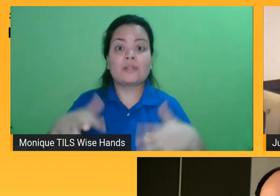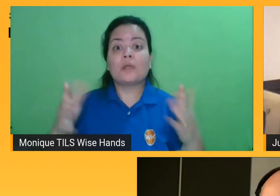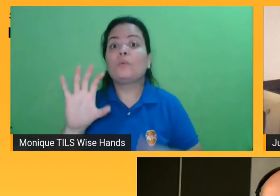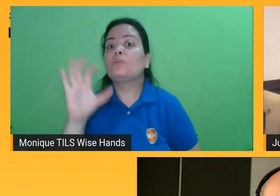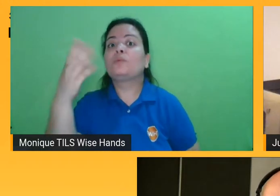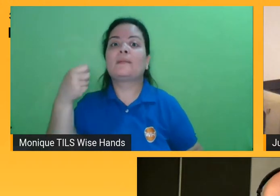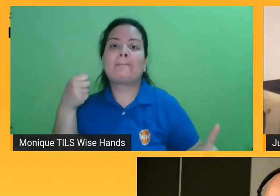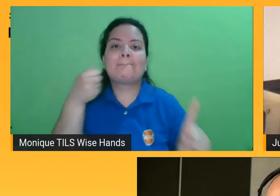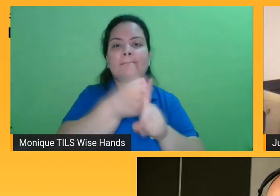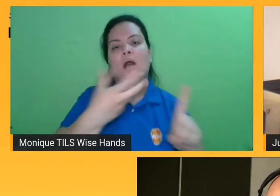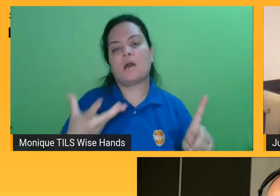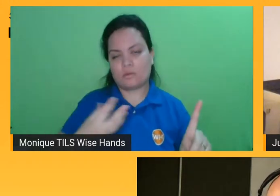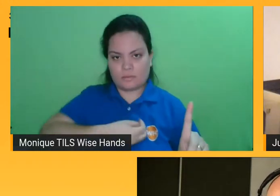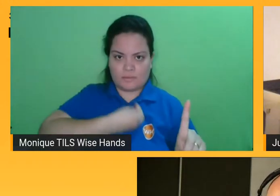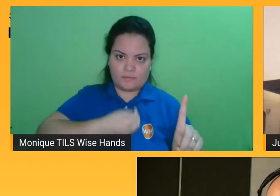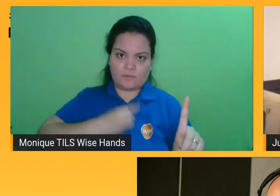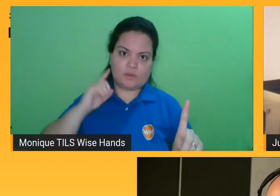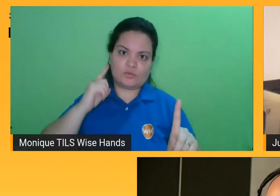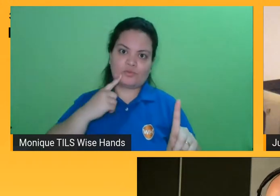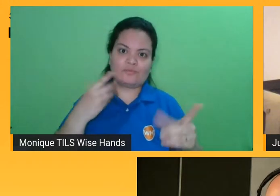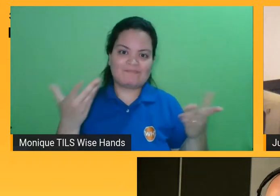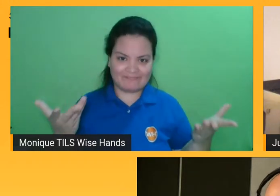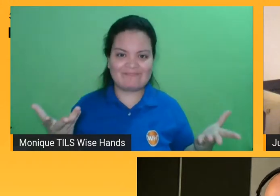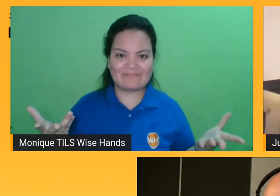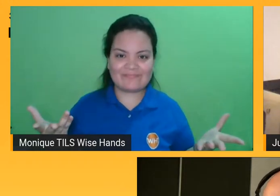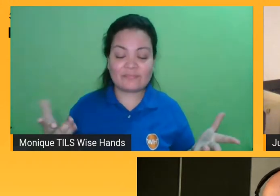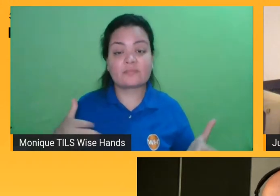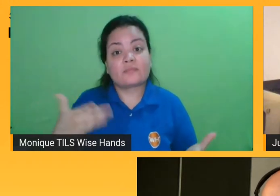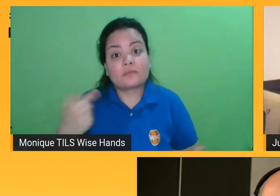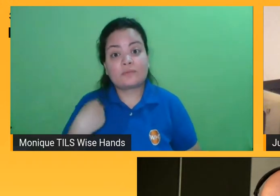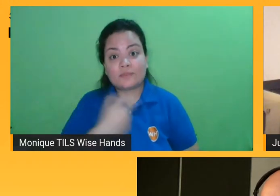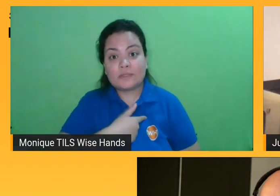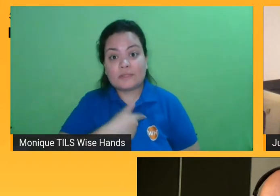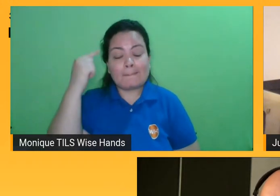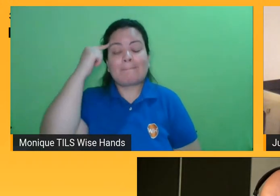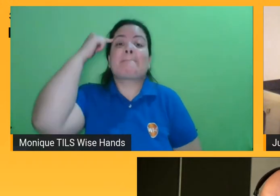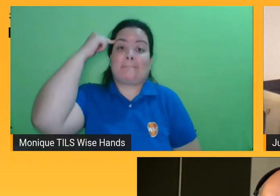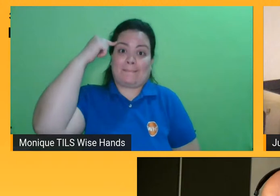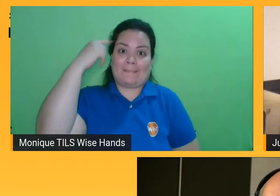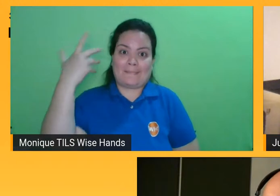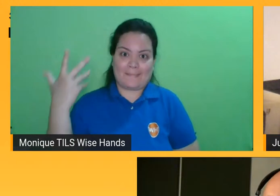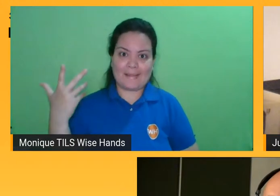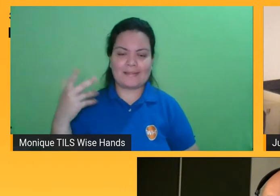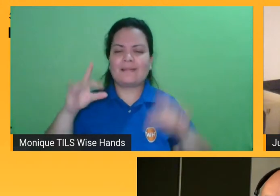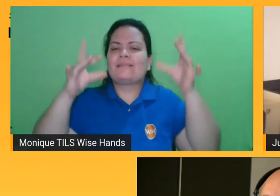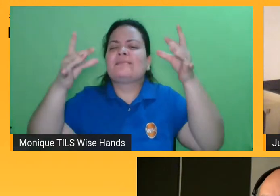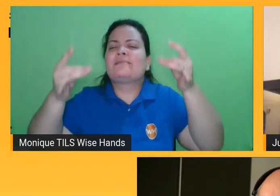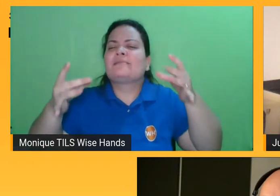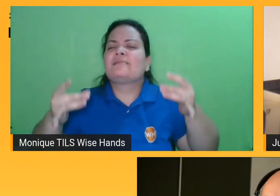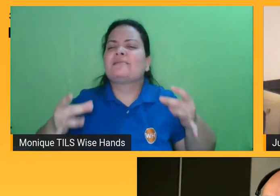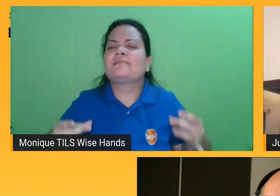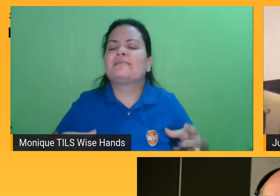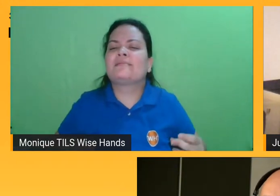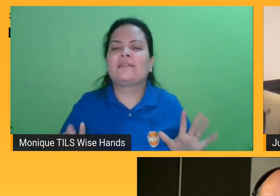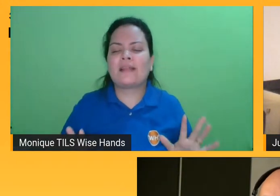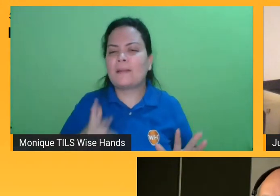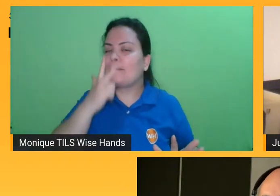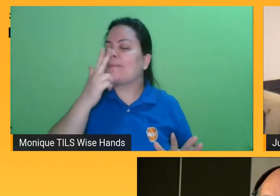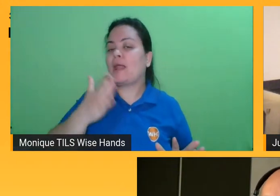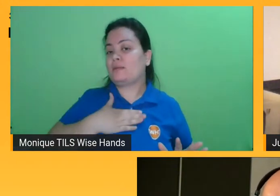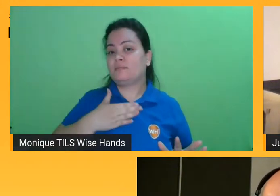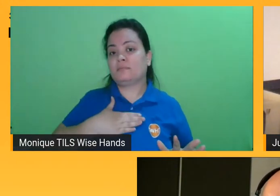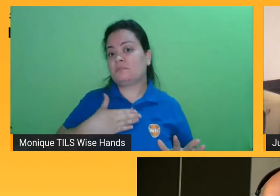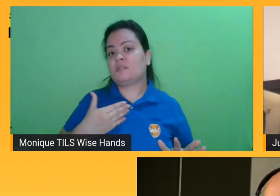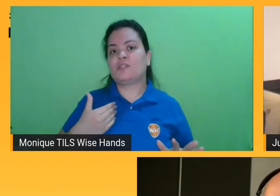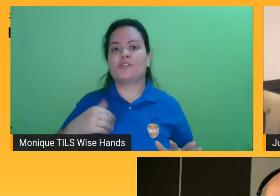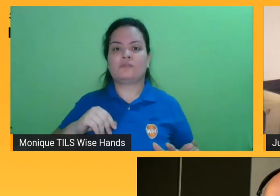na vida dessas pessoas, né? Quando a gente pensa em pequenos detalhes da vida simples para nós, gente acaba entrando